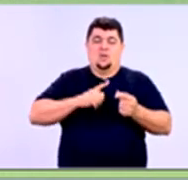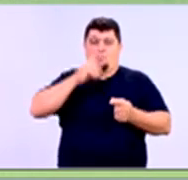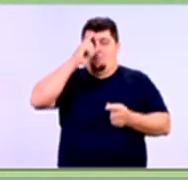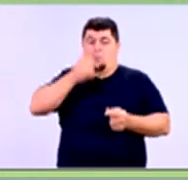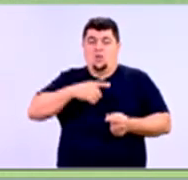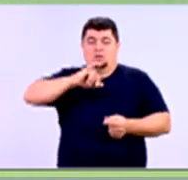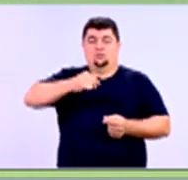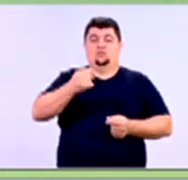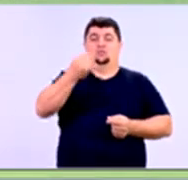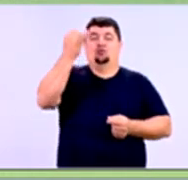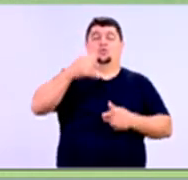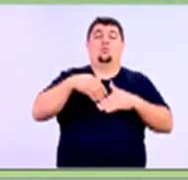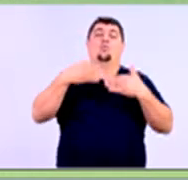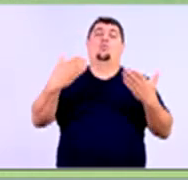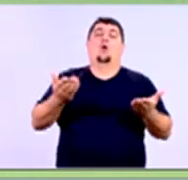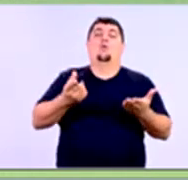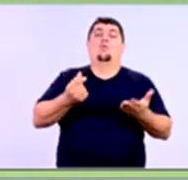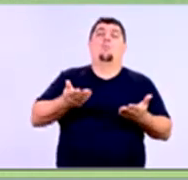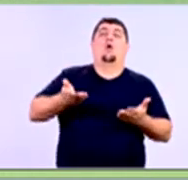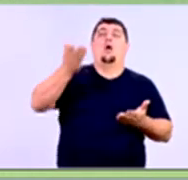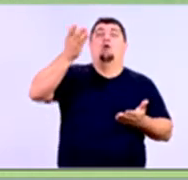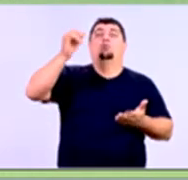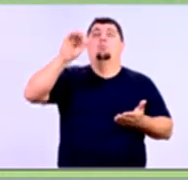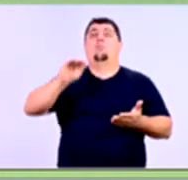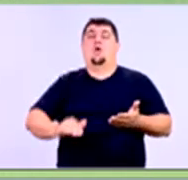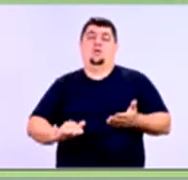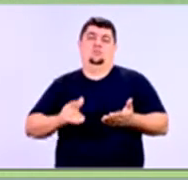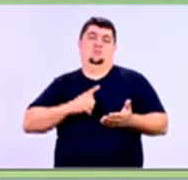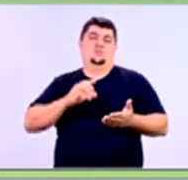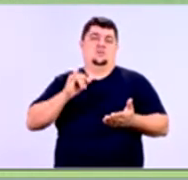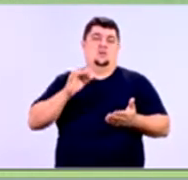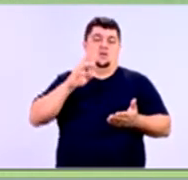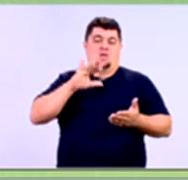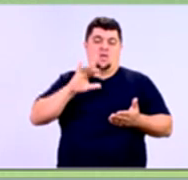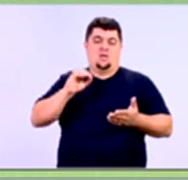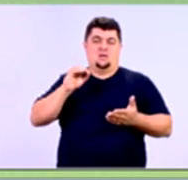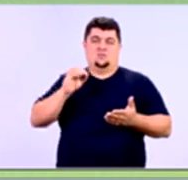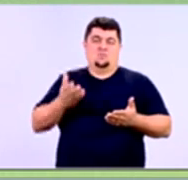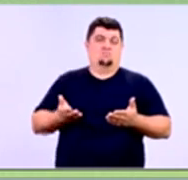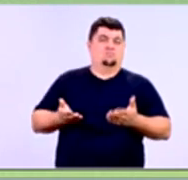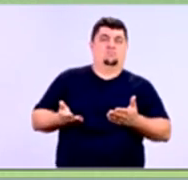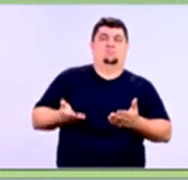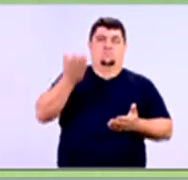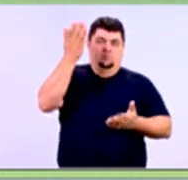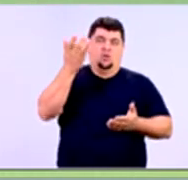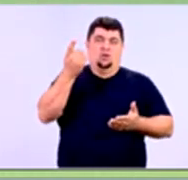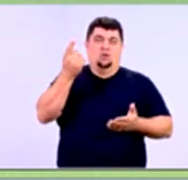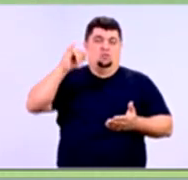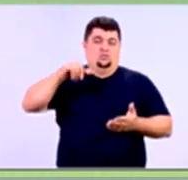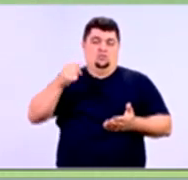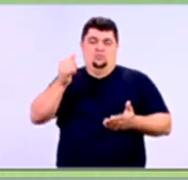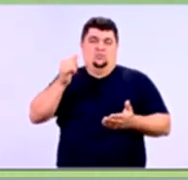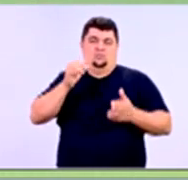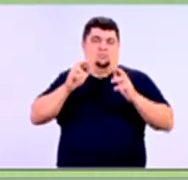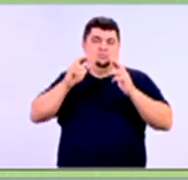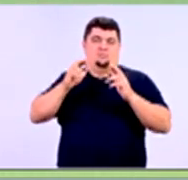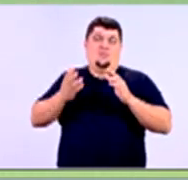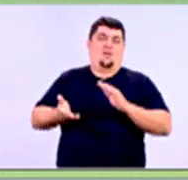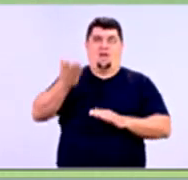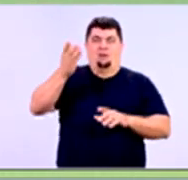disponível em uma economia. Então, a está falando de risco e está falando de crédito.